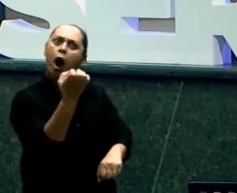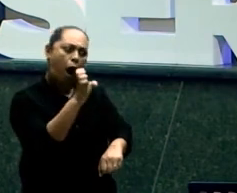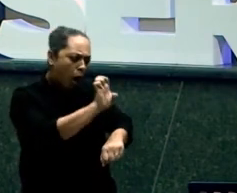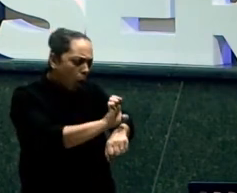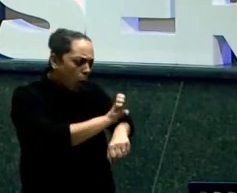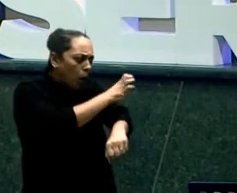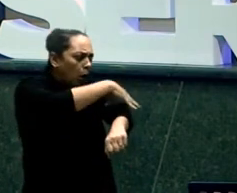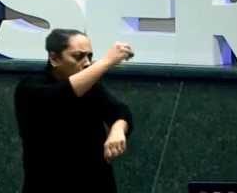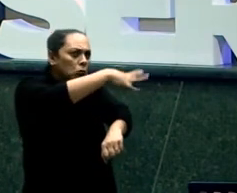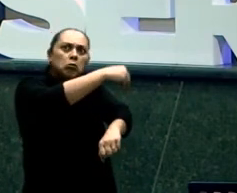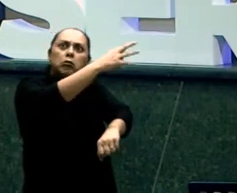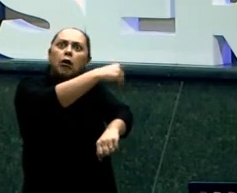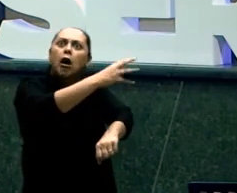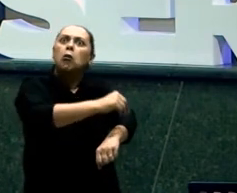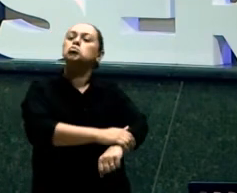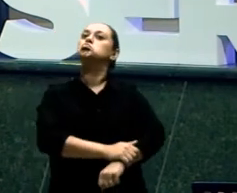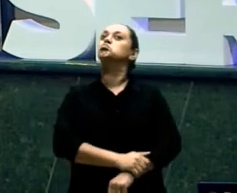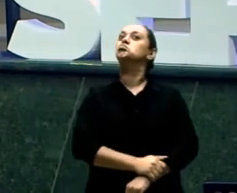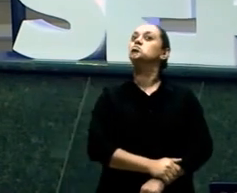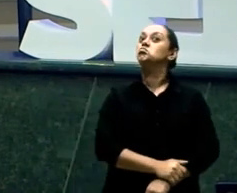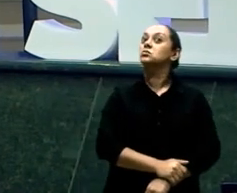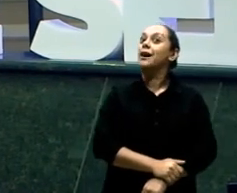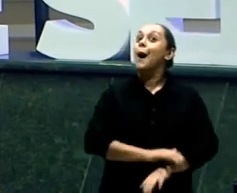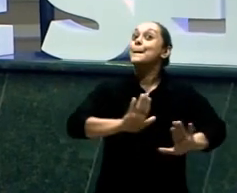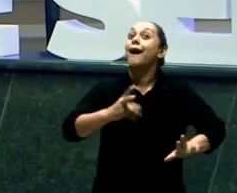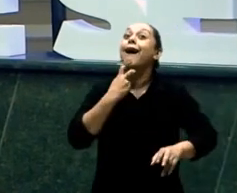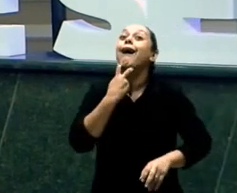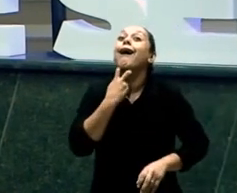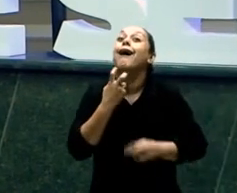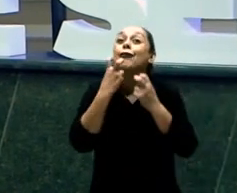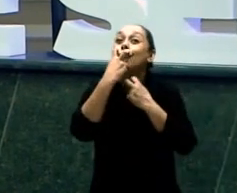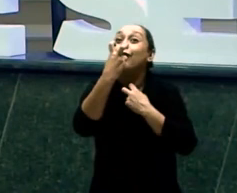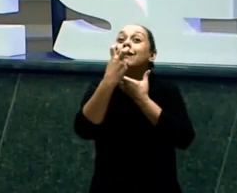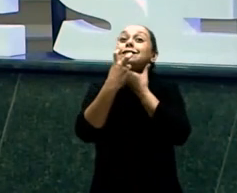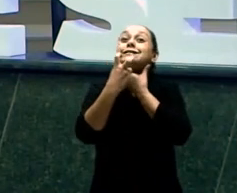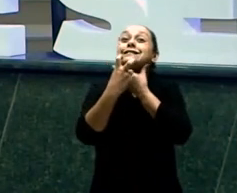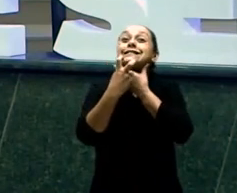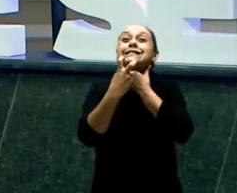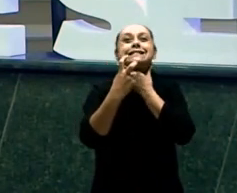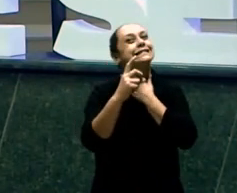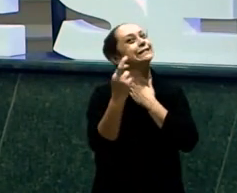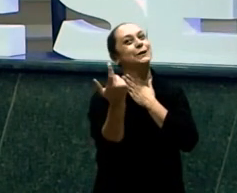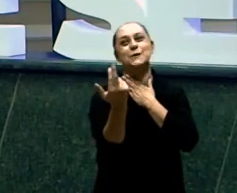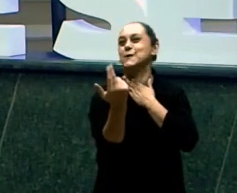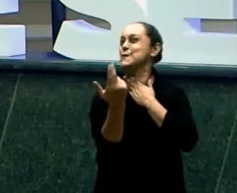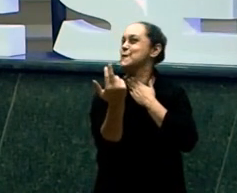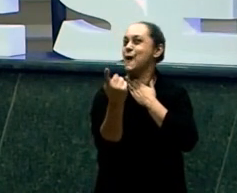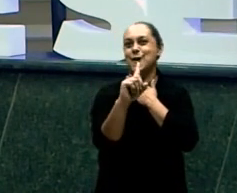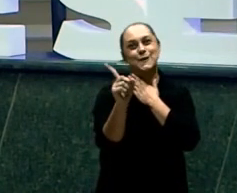Quem cresce Dentro de casa Faz o pai Reconhecer A voz dele Em qualquer